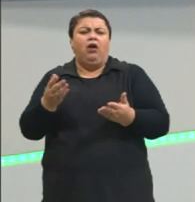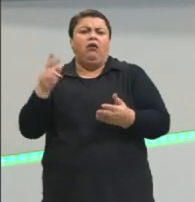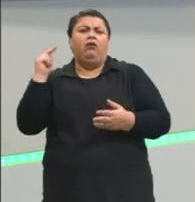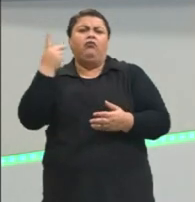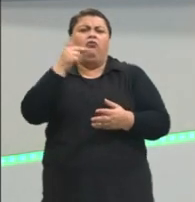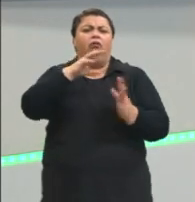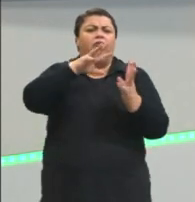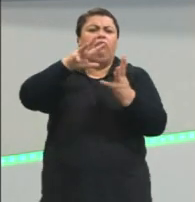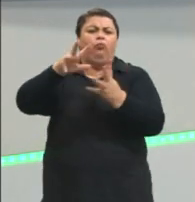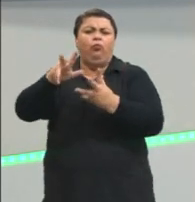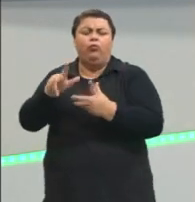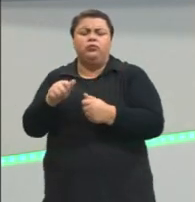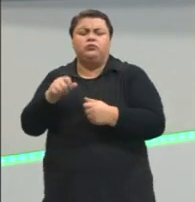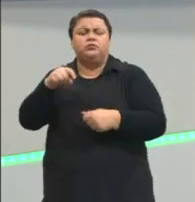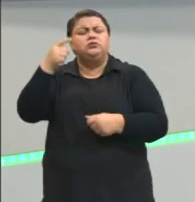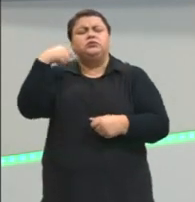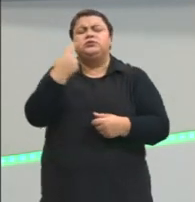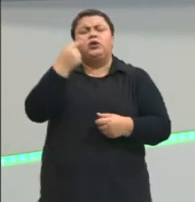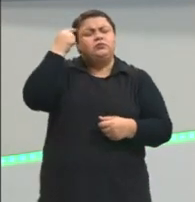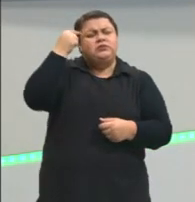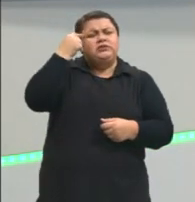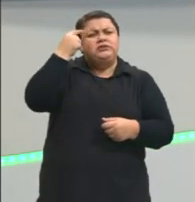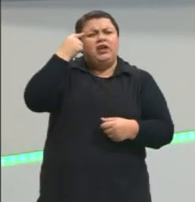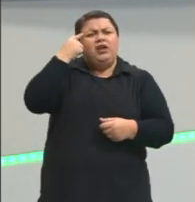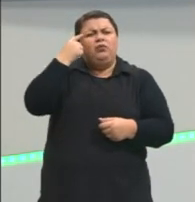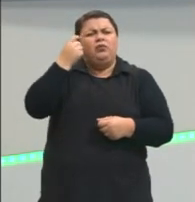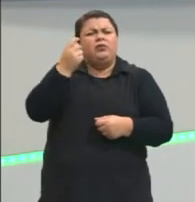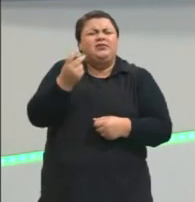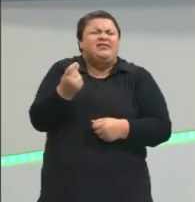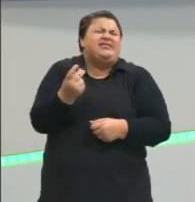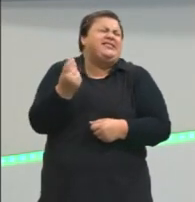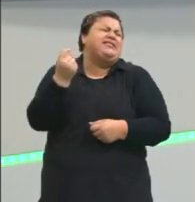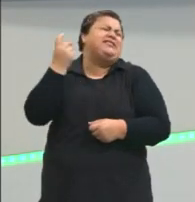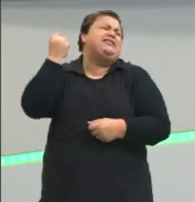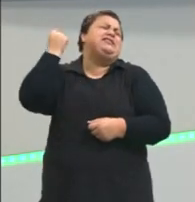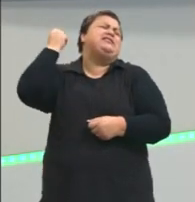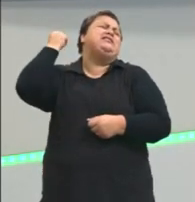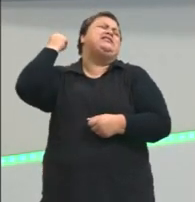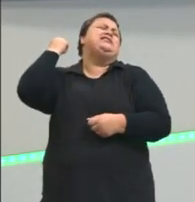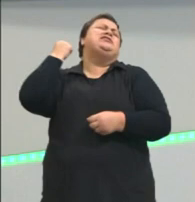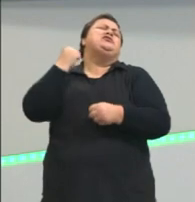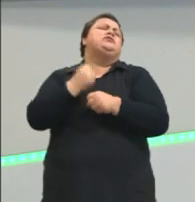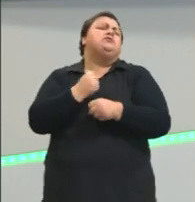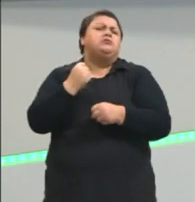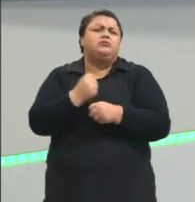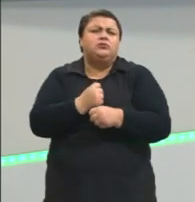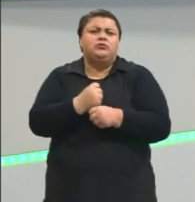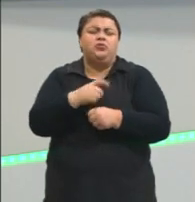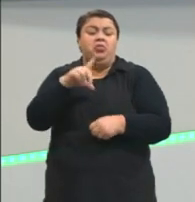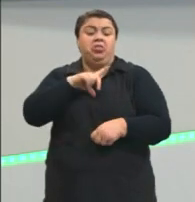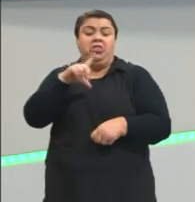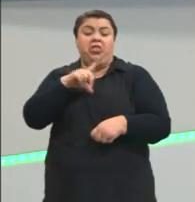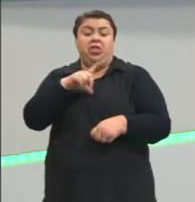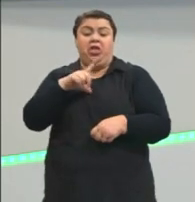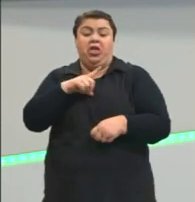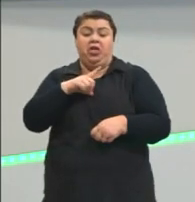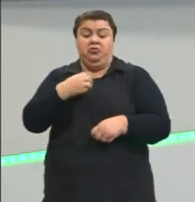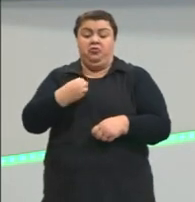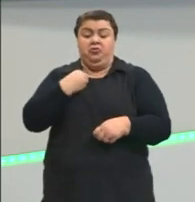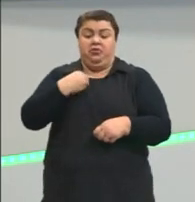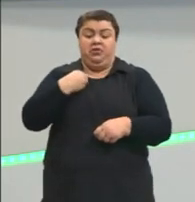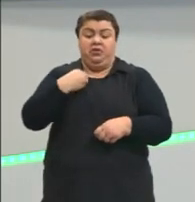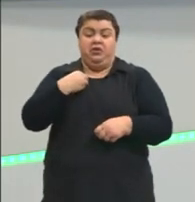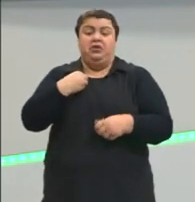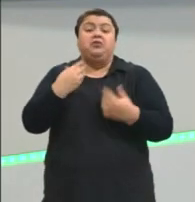Se a gente pensar em, sei lá, quantos milhões de anos tem o mundo, quantos milhões de anos existem os seres vivos,